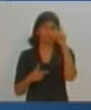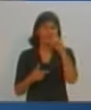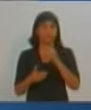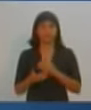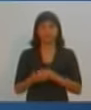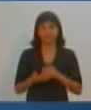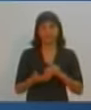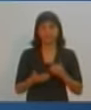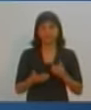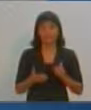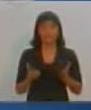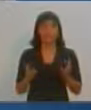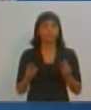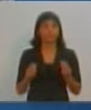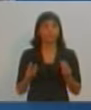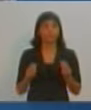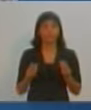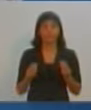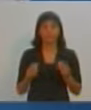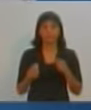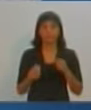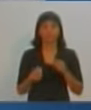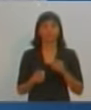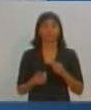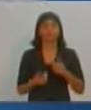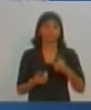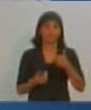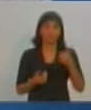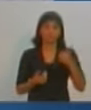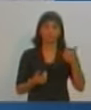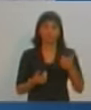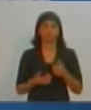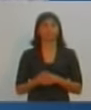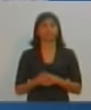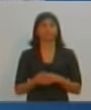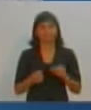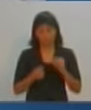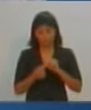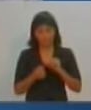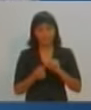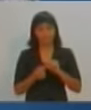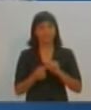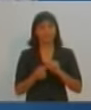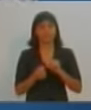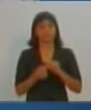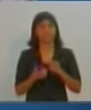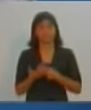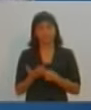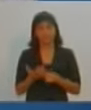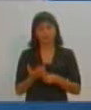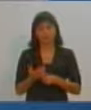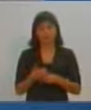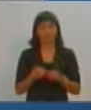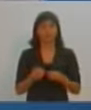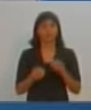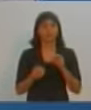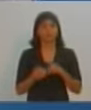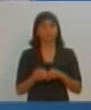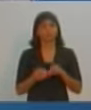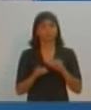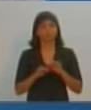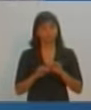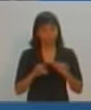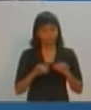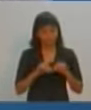população está reclamando aí do transporte coletivo. Nós precisamos fazer campanha, fazer promessas com o pé no chão. Esse negócio